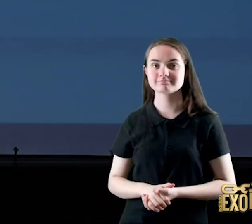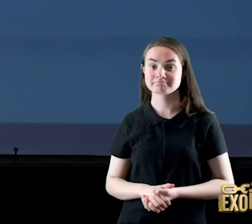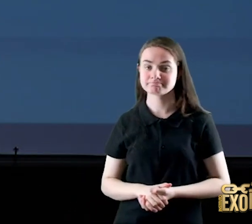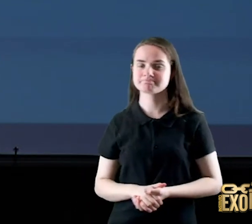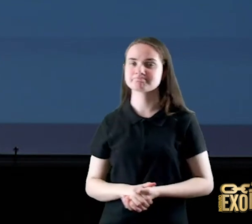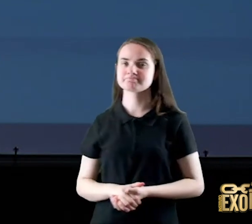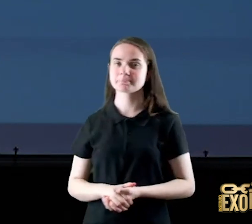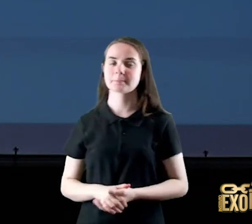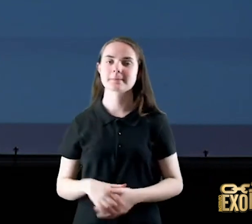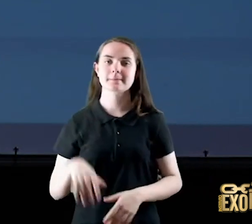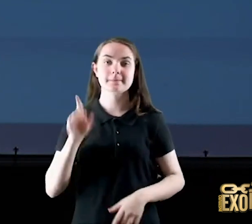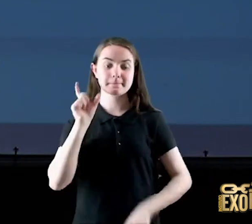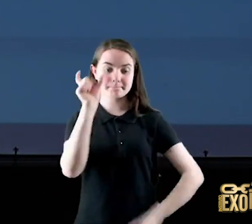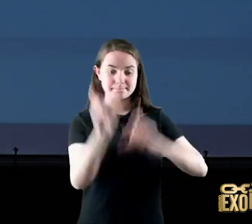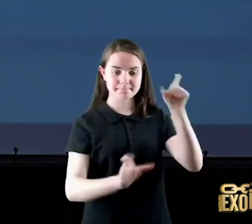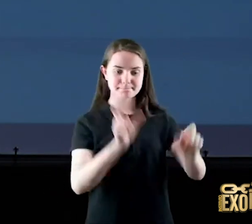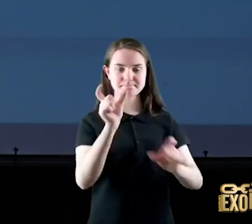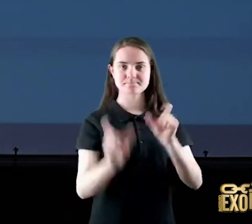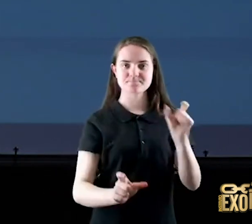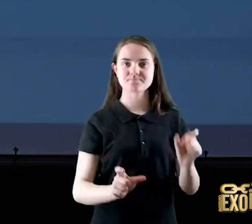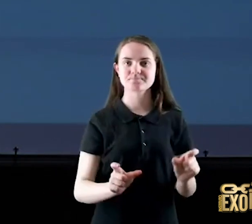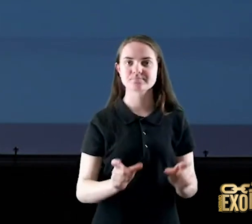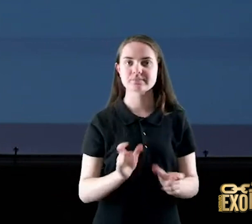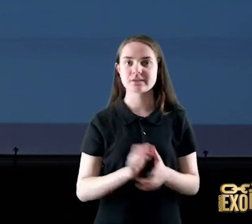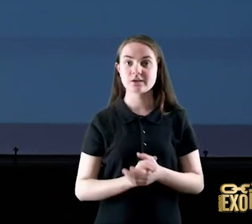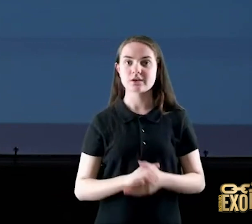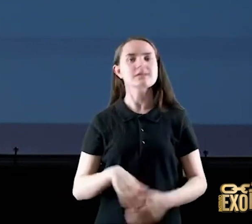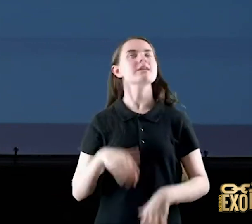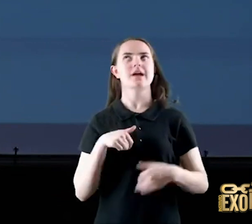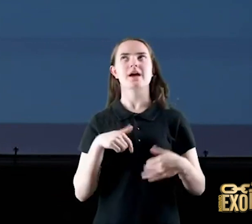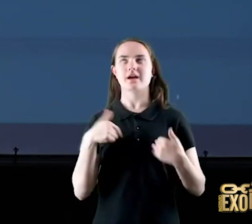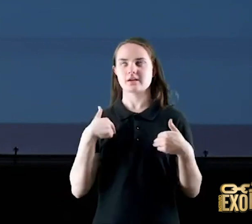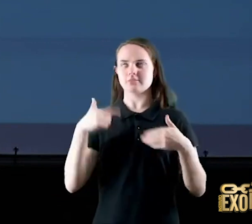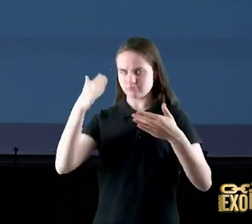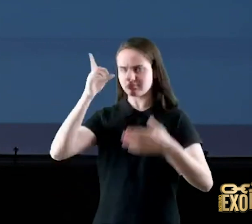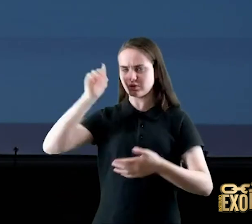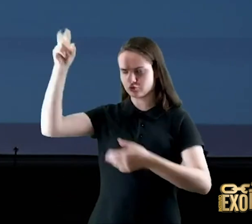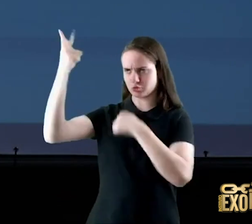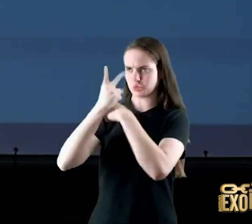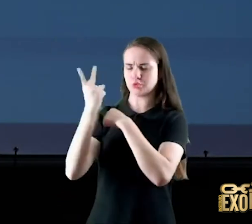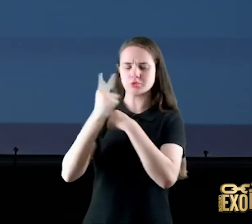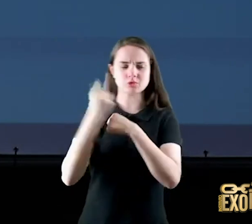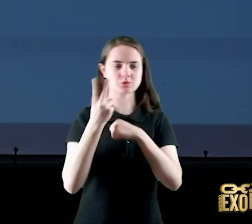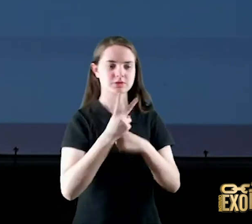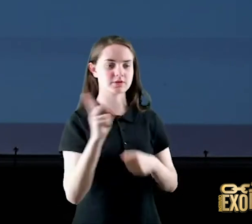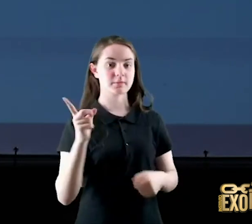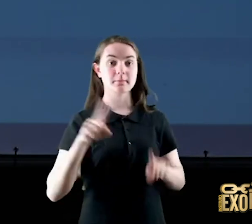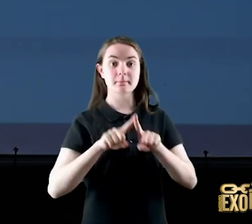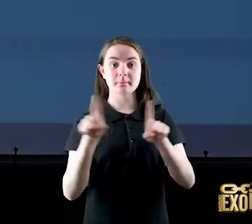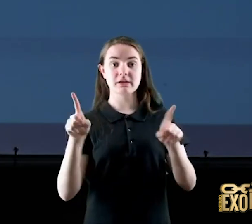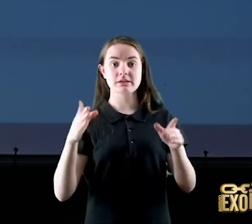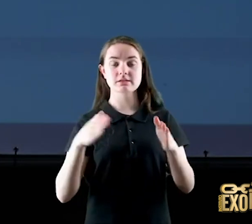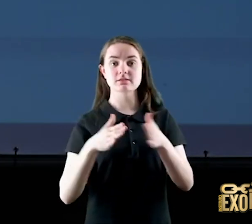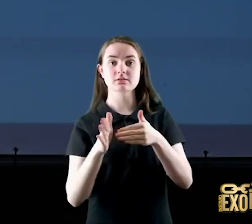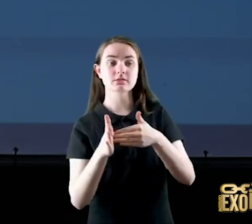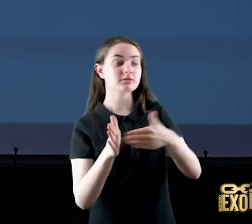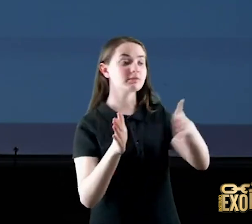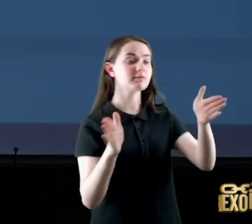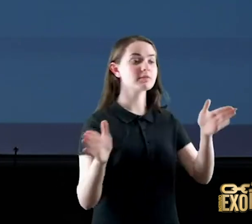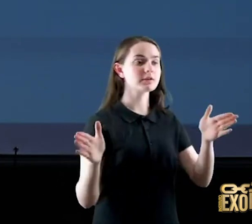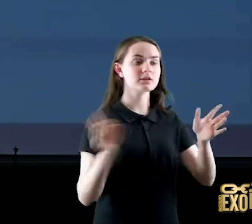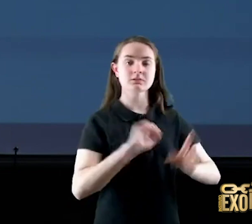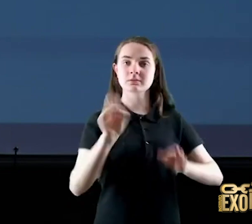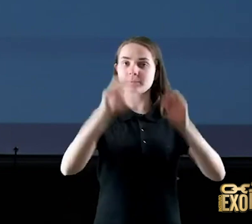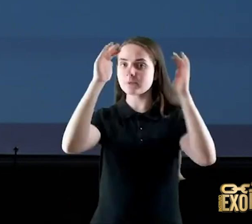com a ordem de Deus sobre os anjos e não anda nos caminhos do Senhor gente Deus manda anjo para quem livra